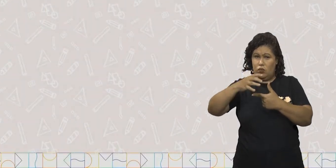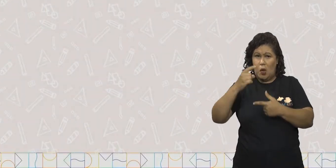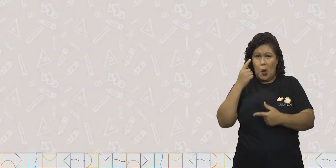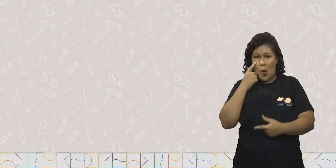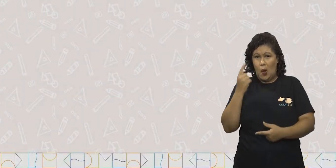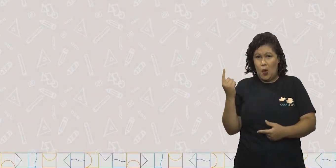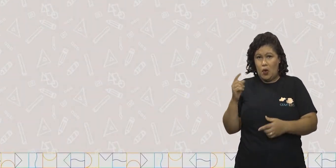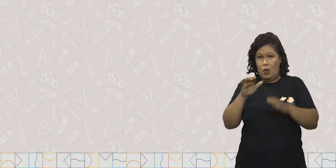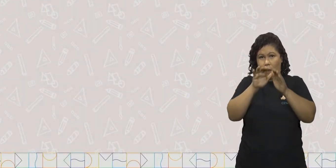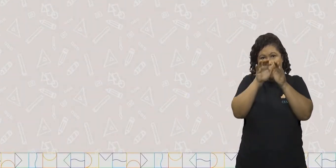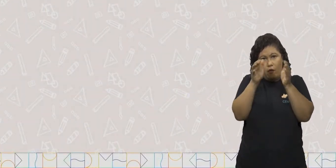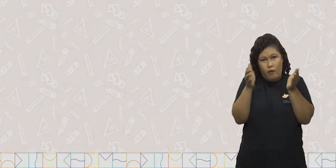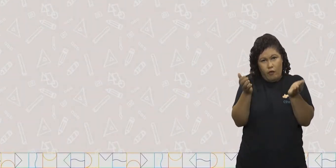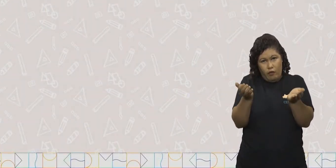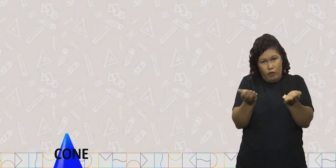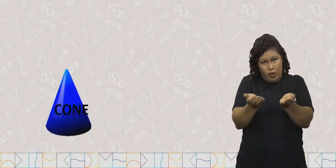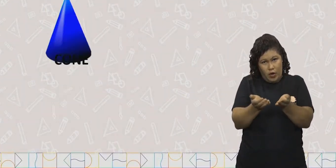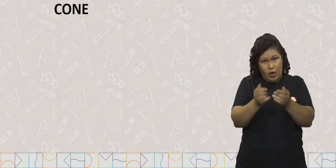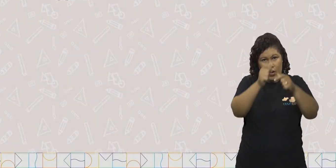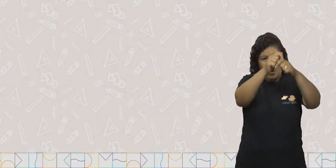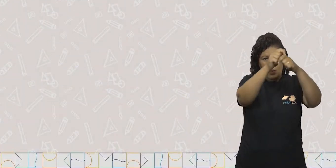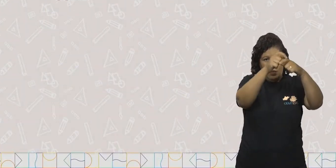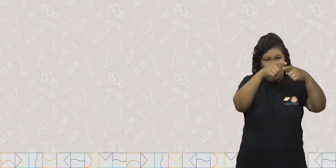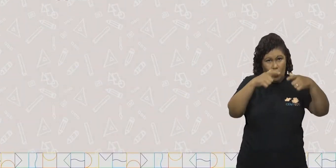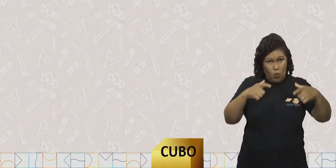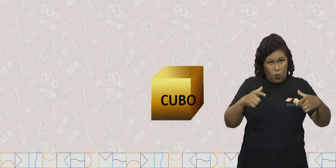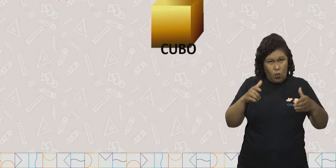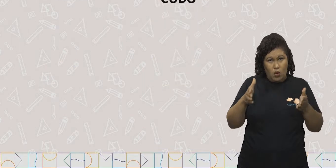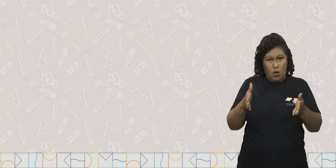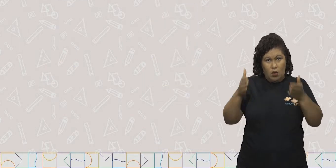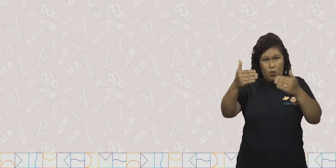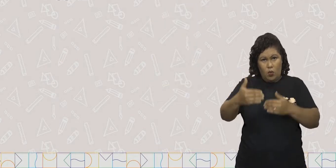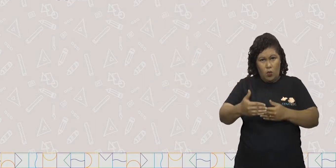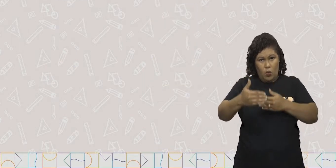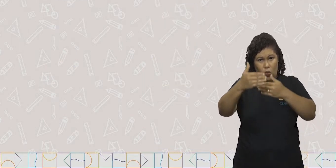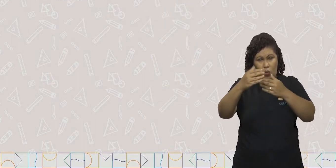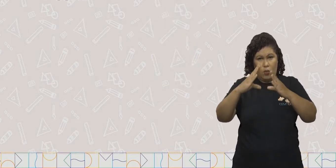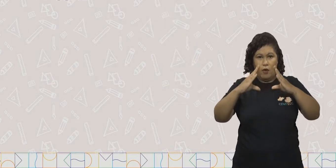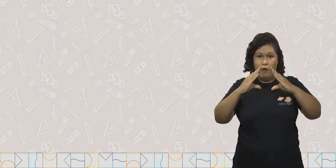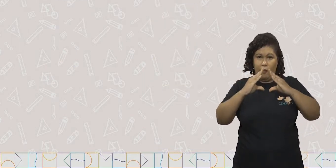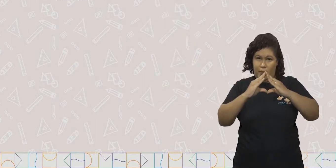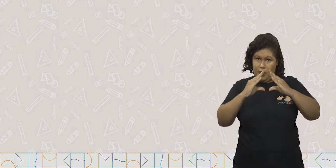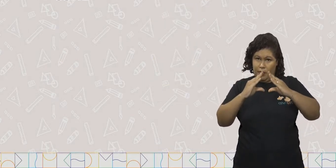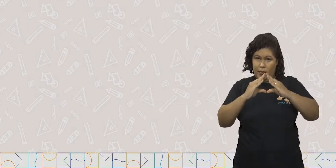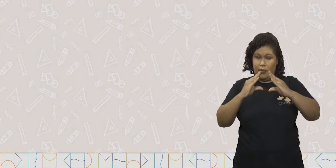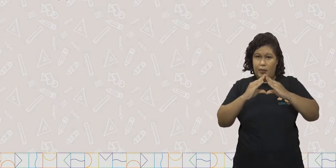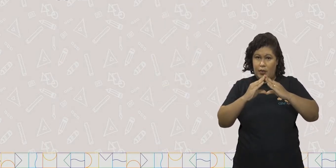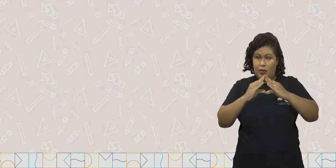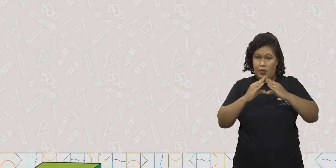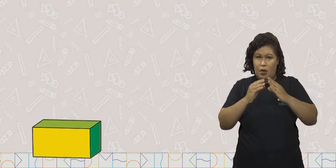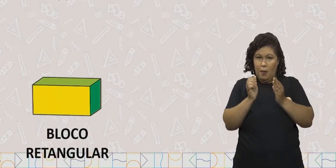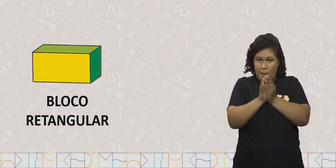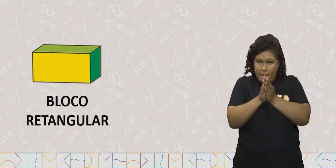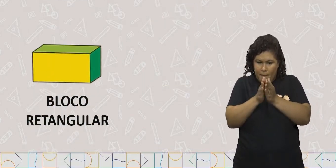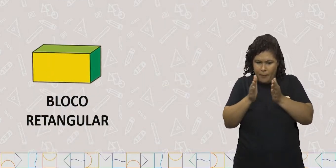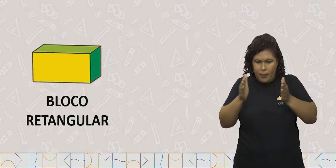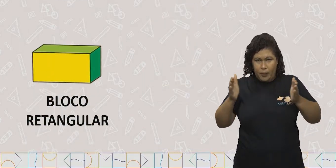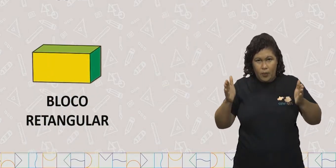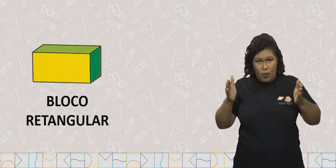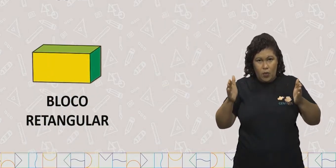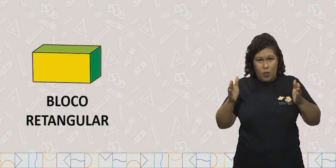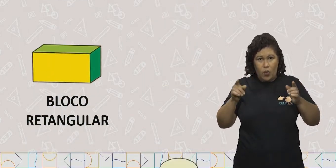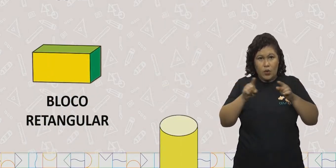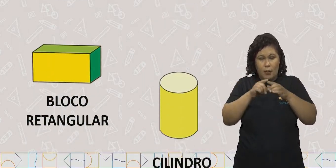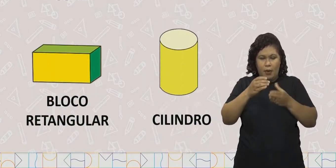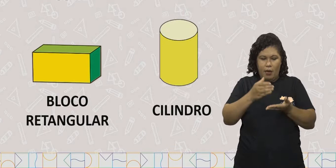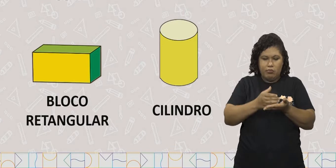Temos a esfera, o cone, o cubo, a pirâmide, o bloco retangular